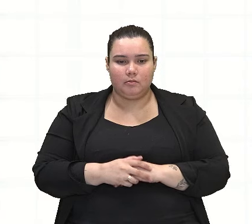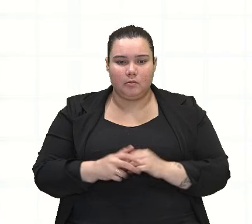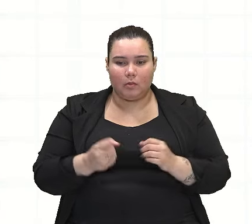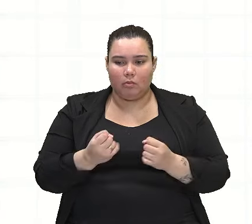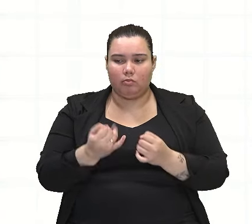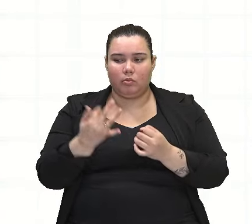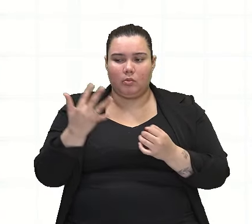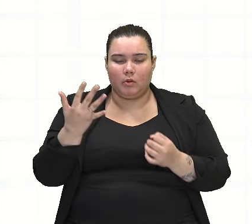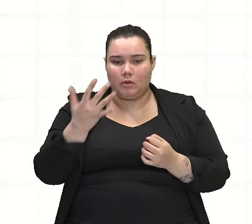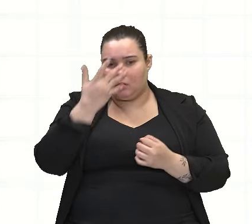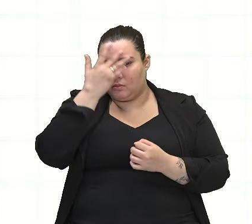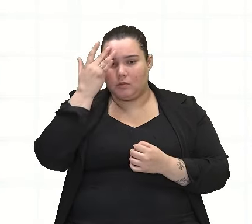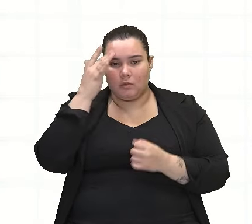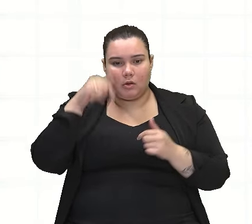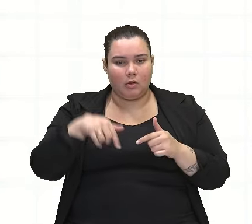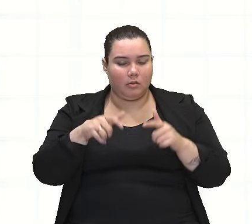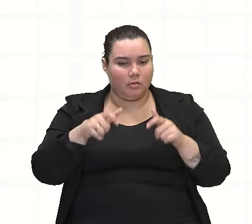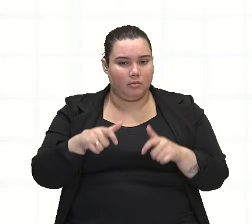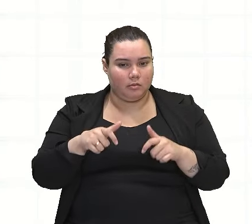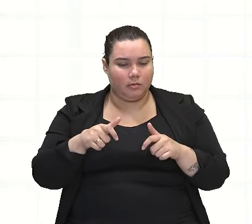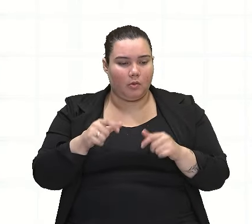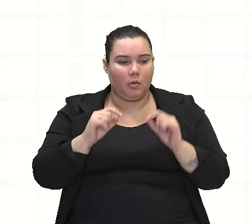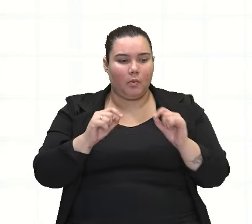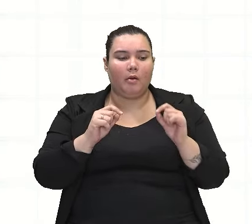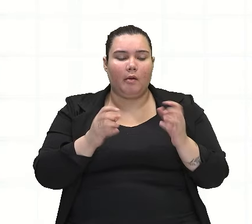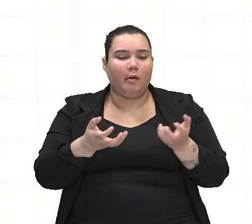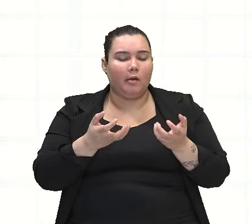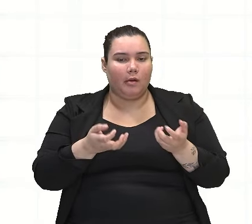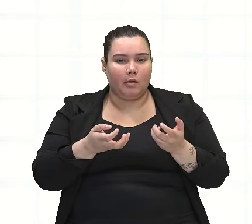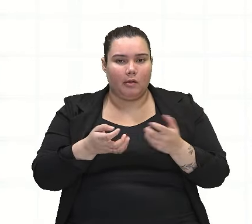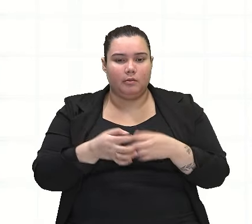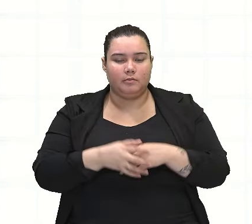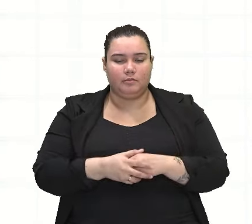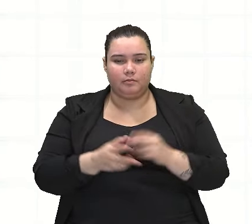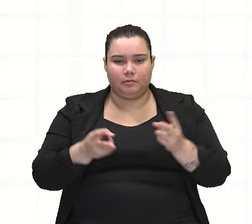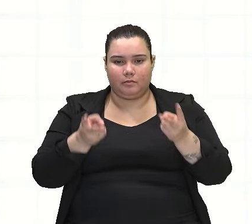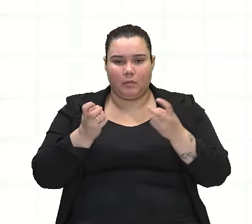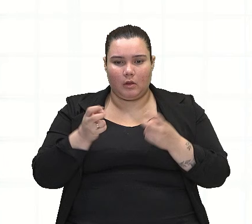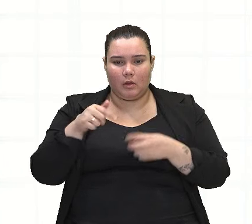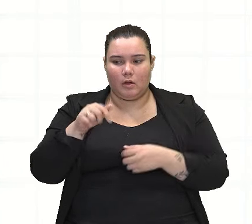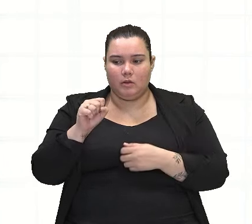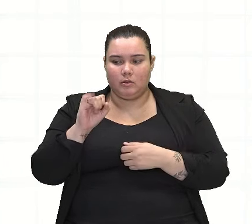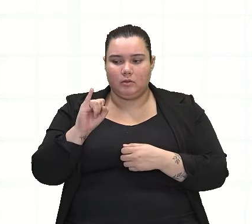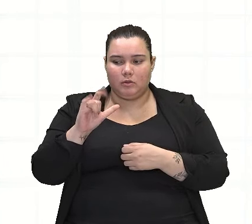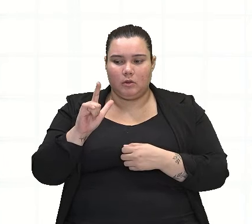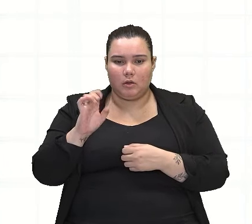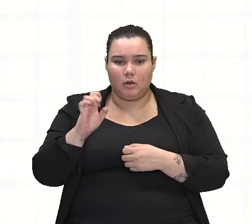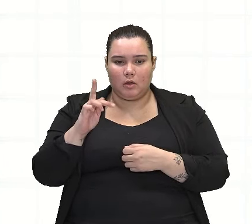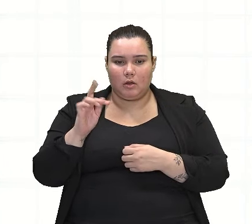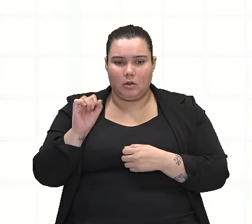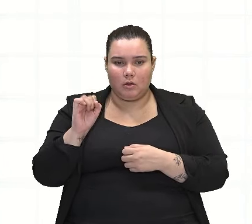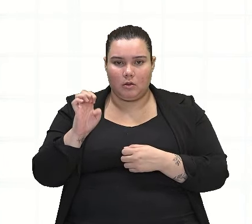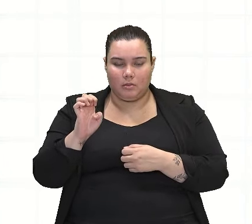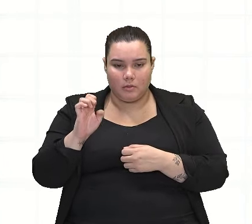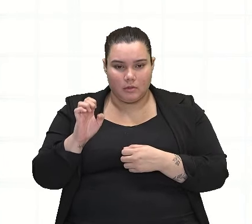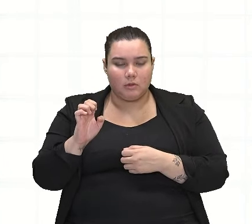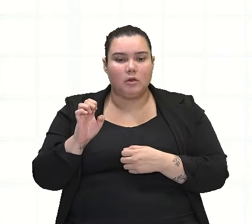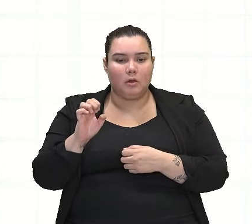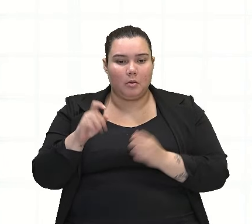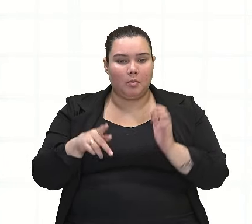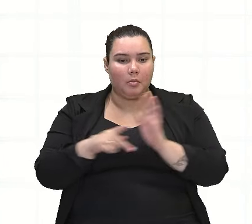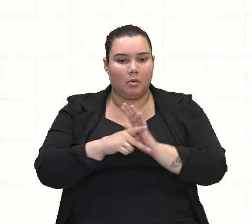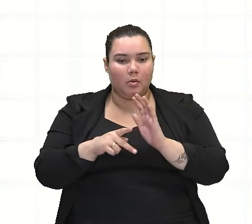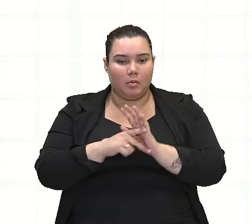aqui, o que querem? Observem que nós temos uma cilépse de gênero exatamente aqui. Quanta gente. Percebam que a